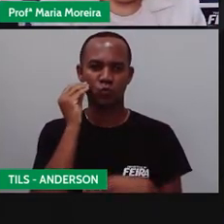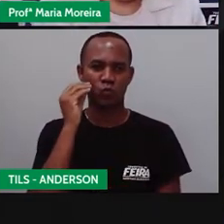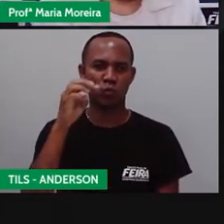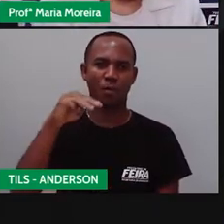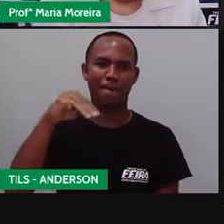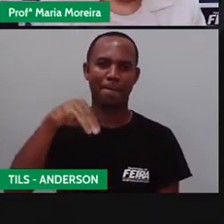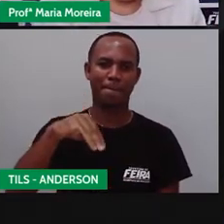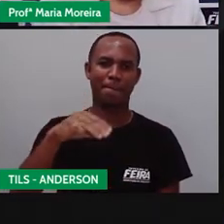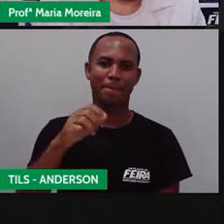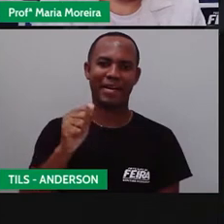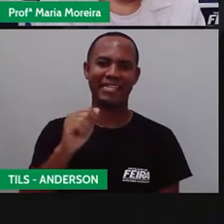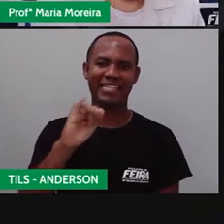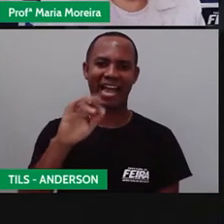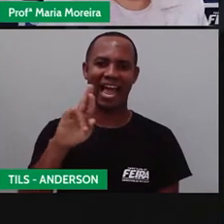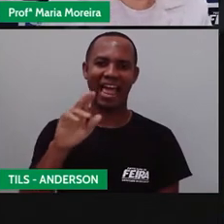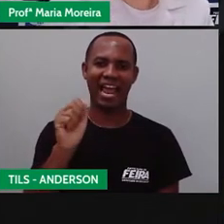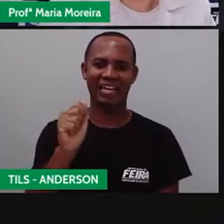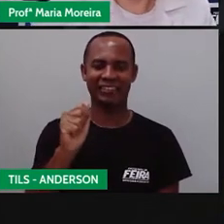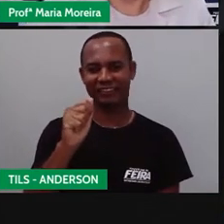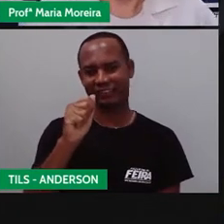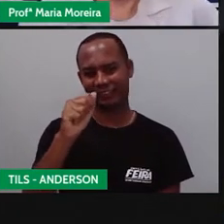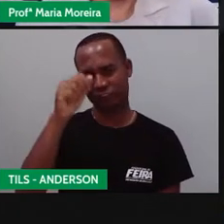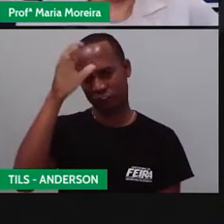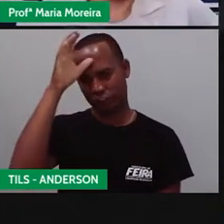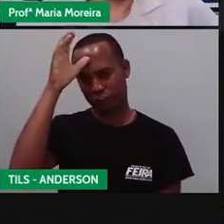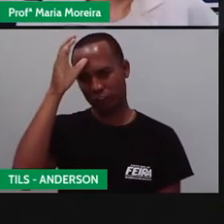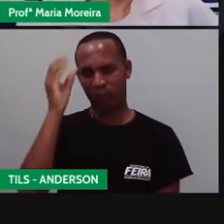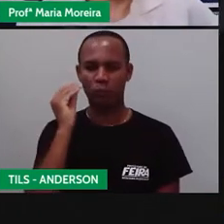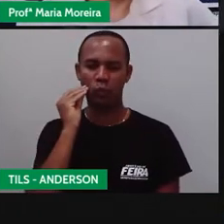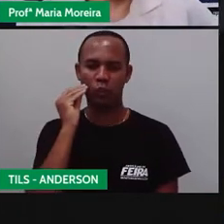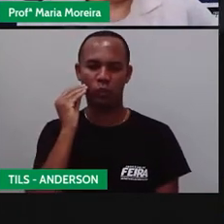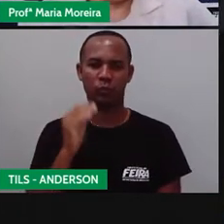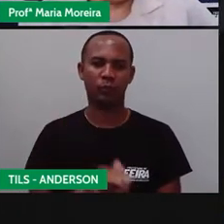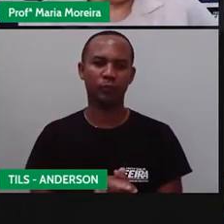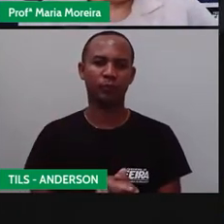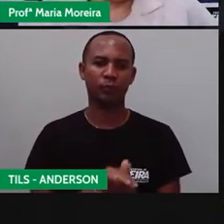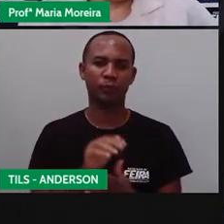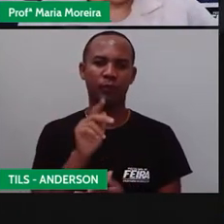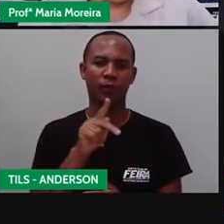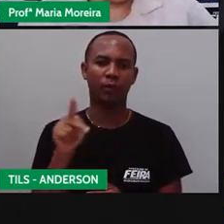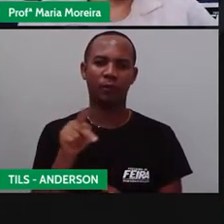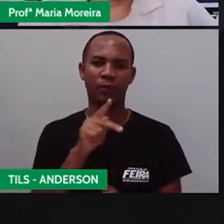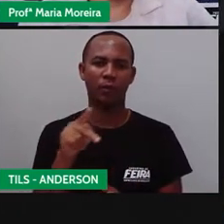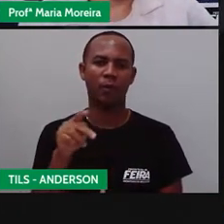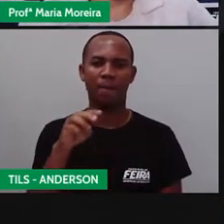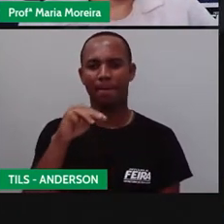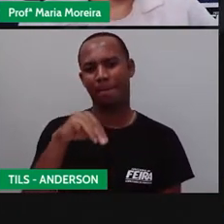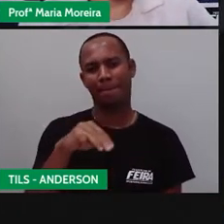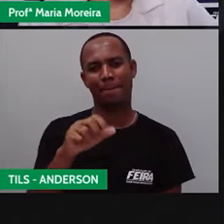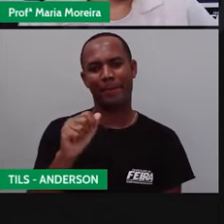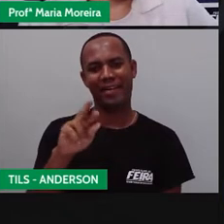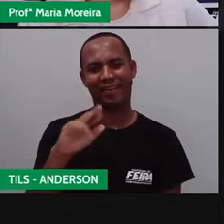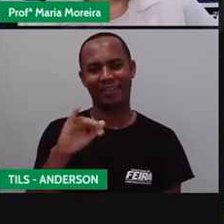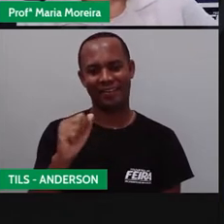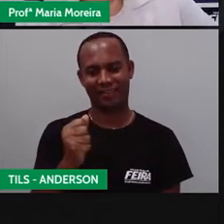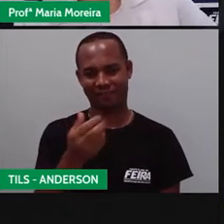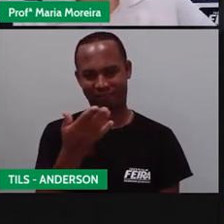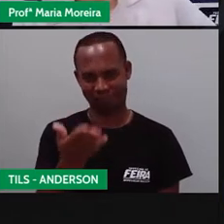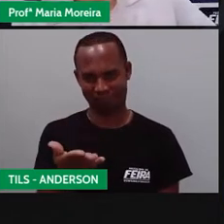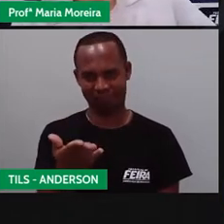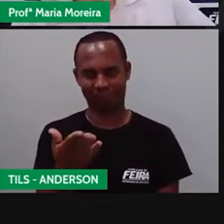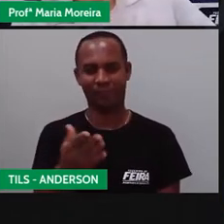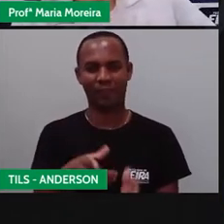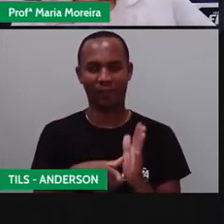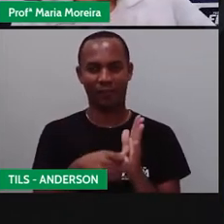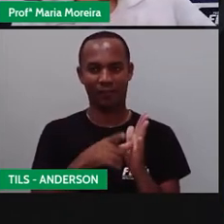hoje, minha tia, Anderson. Vamos lá? Pró Maria e Anderson, arrasando aqui com vocês. Mas antes